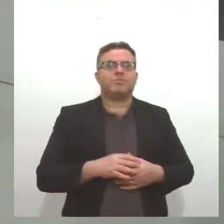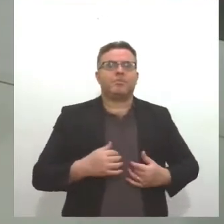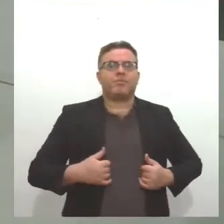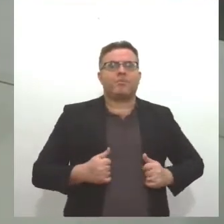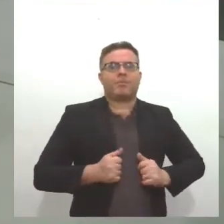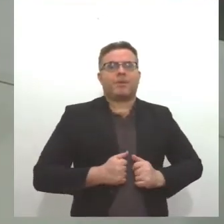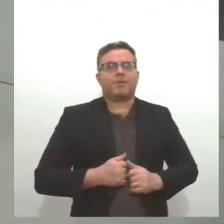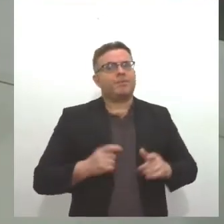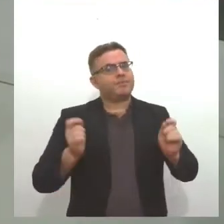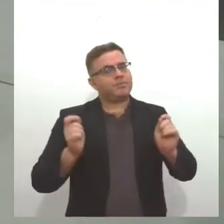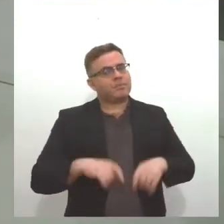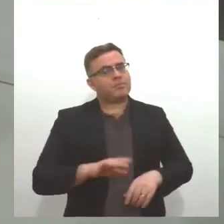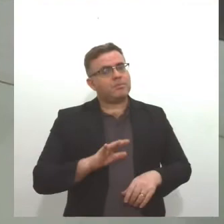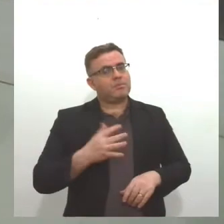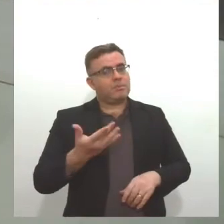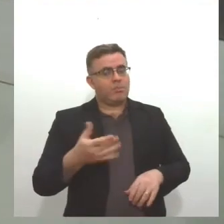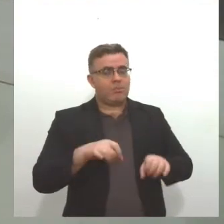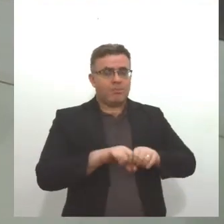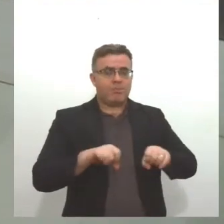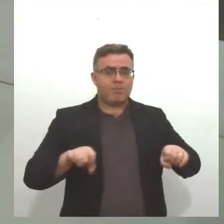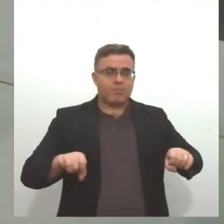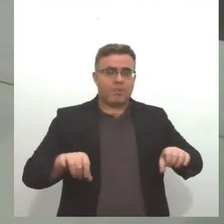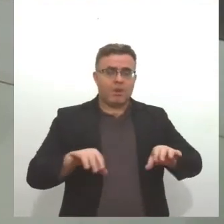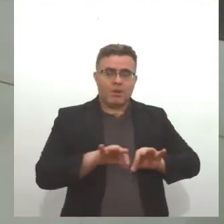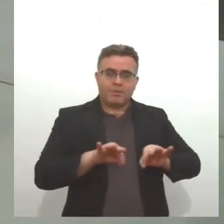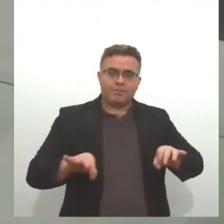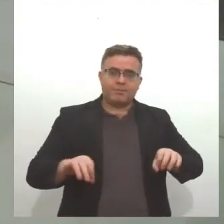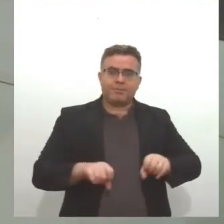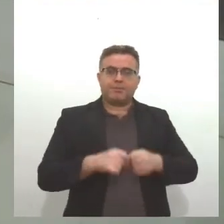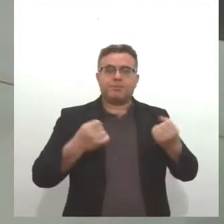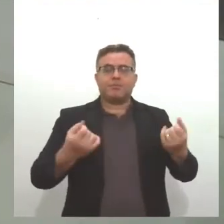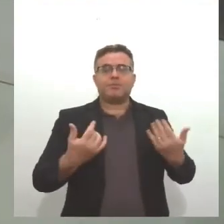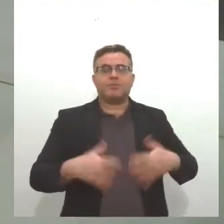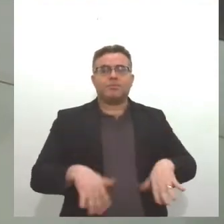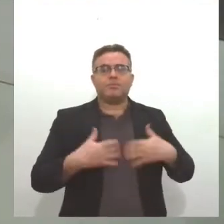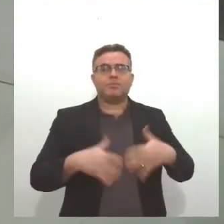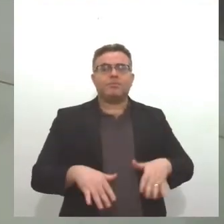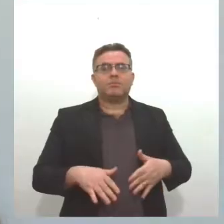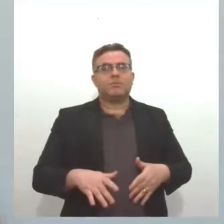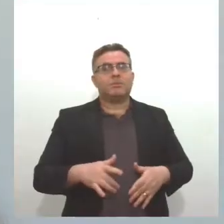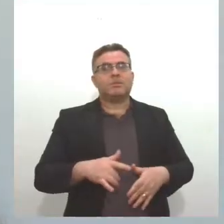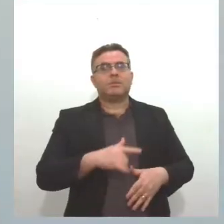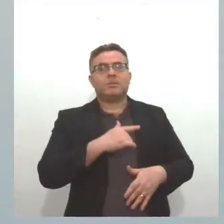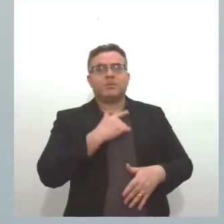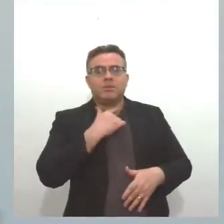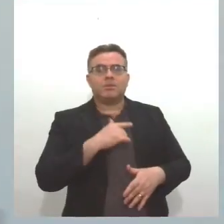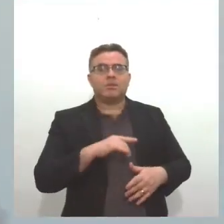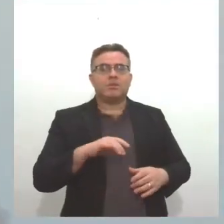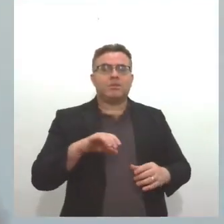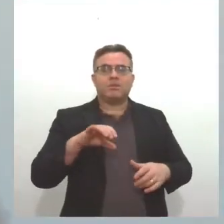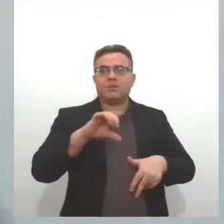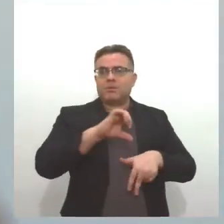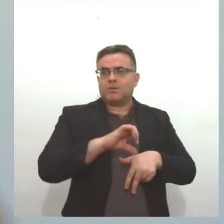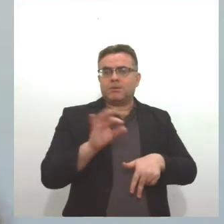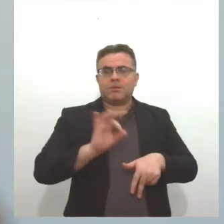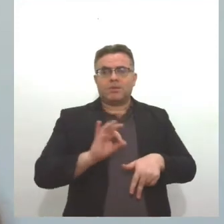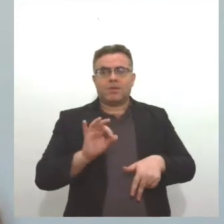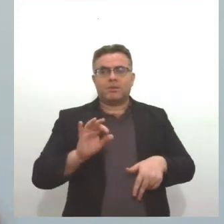Podemos dizer que o problema foi menor porque não houve vítimas presas em escombros, não houve